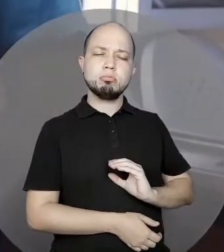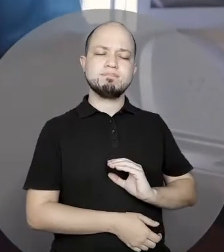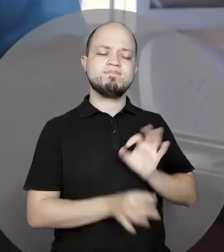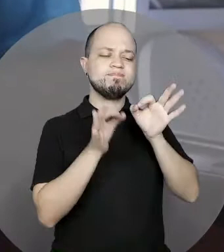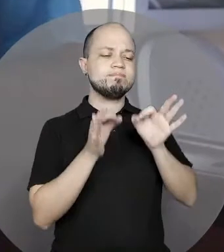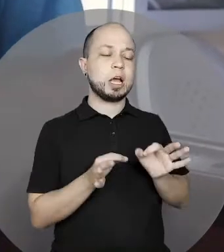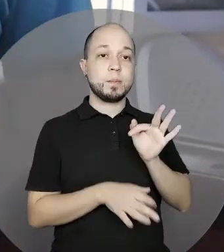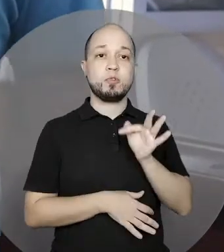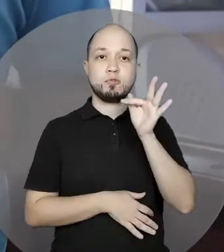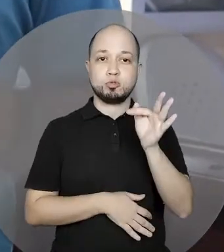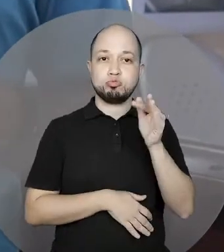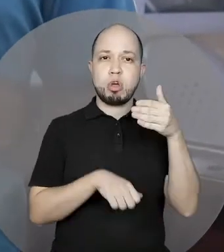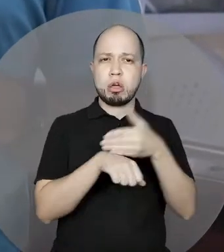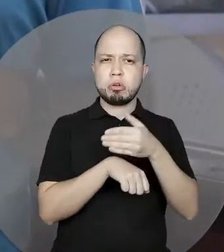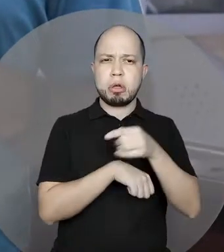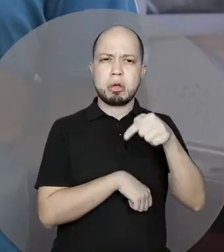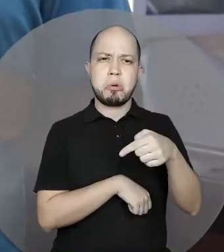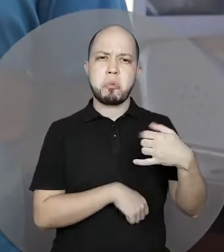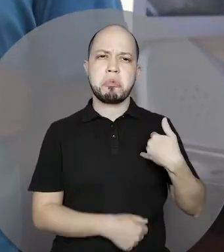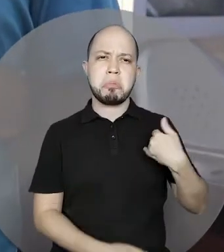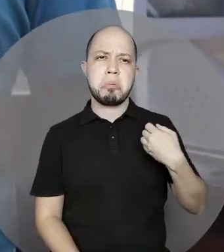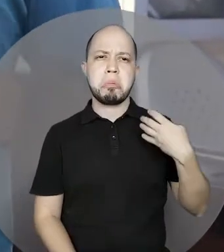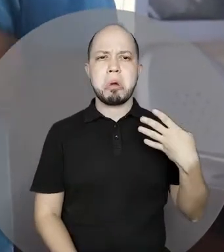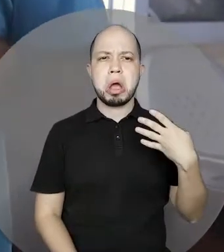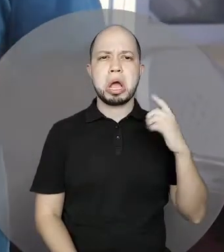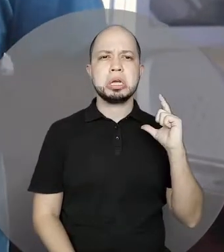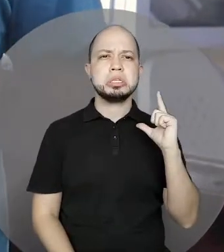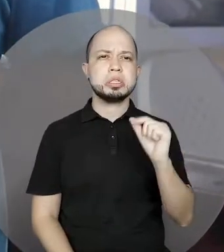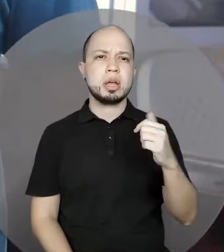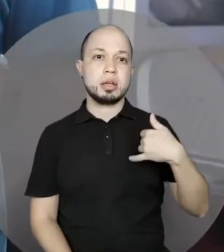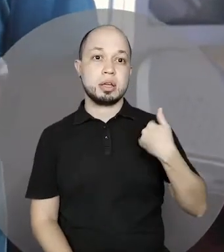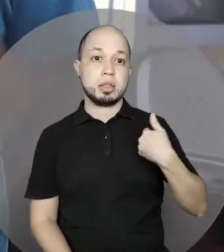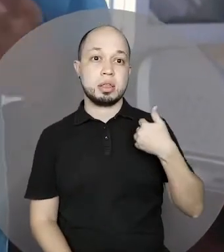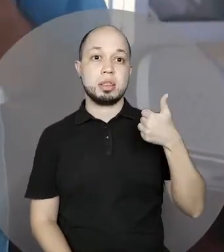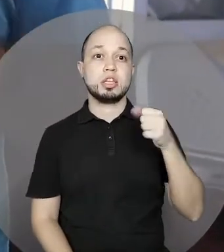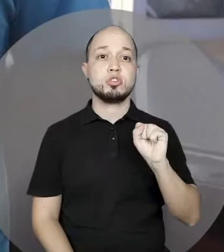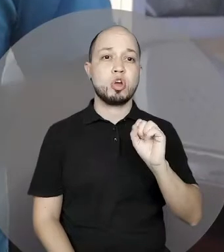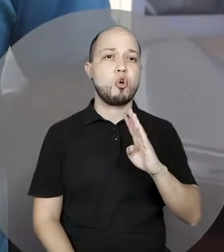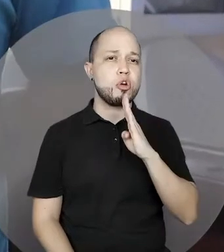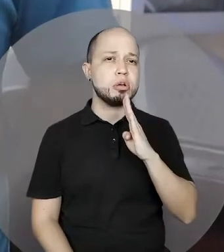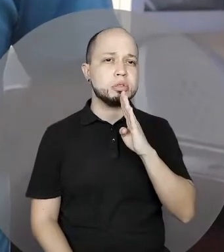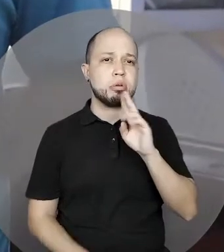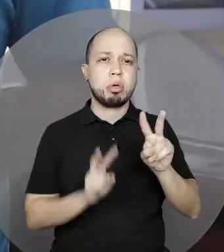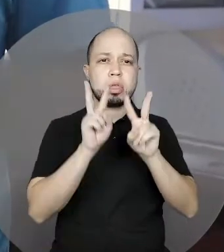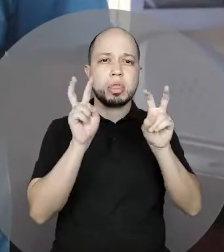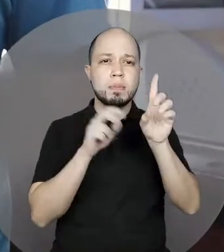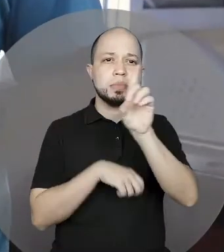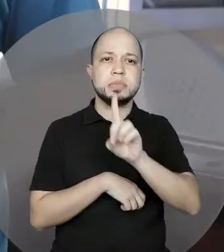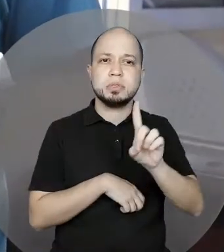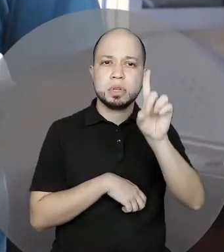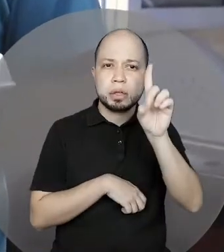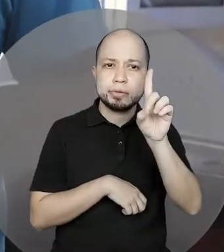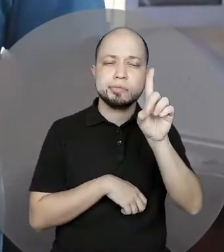4 anos de idade e saem daqui aos 18 anos, conhecendo sobre Deus, conhecendo sobre a